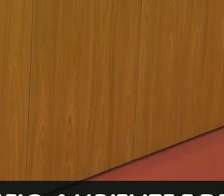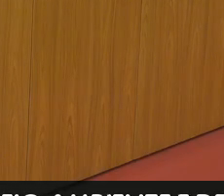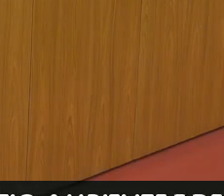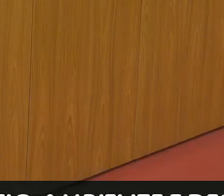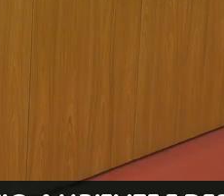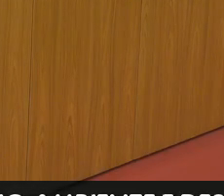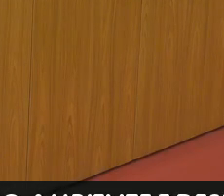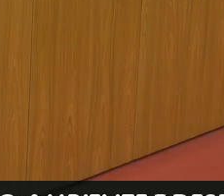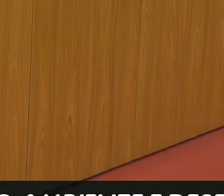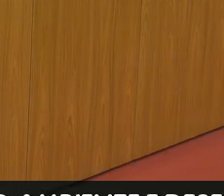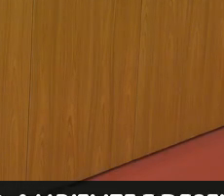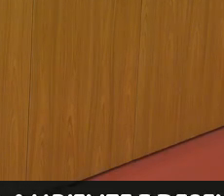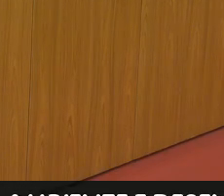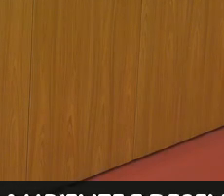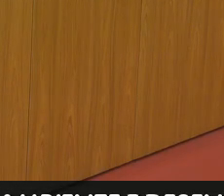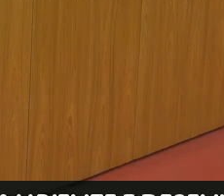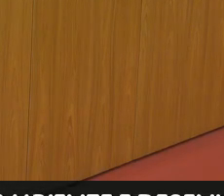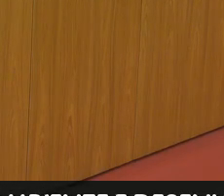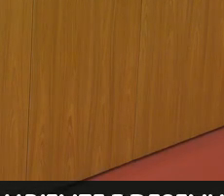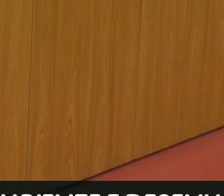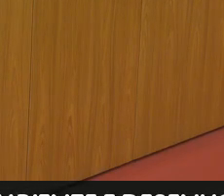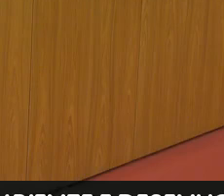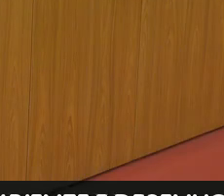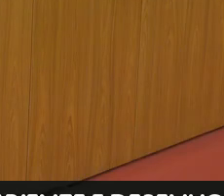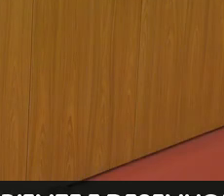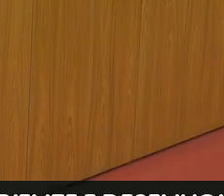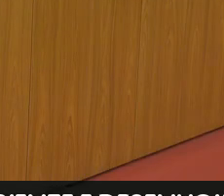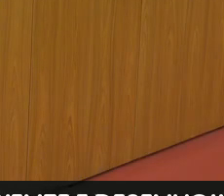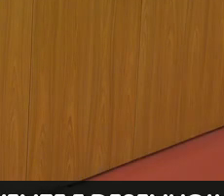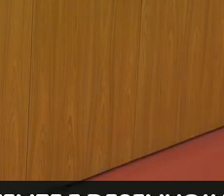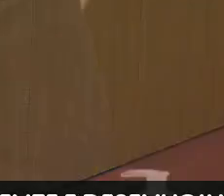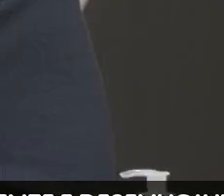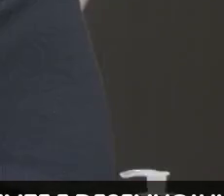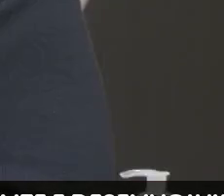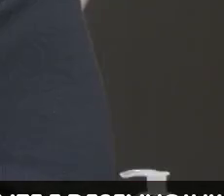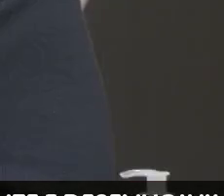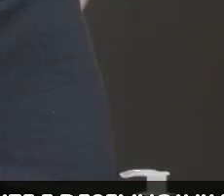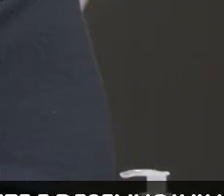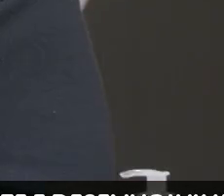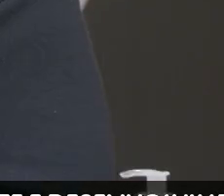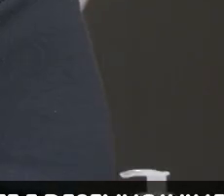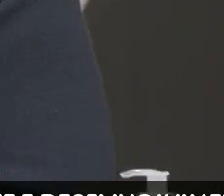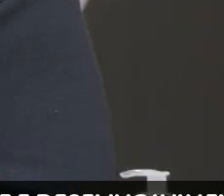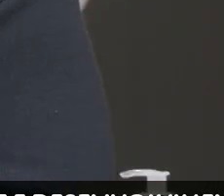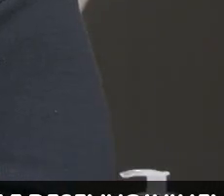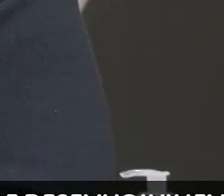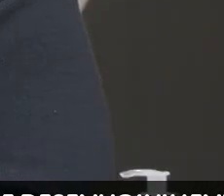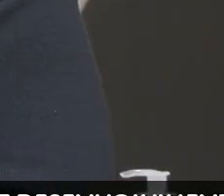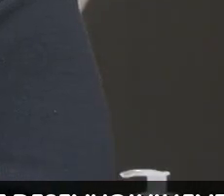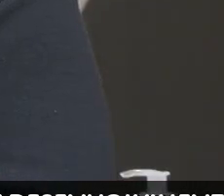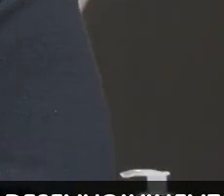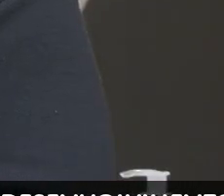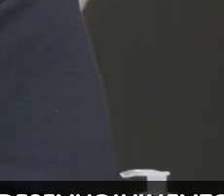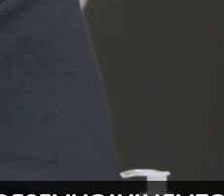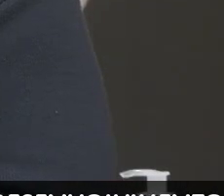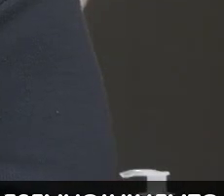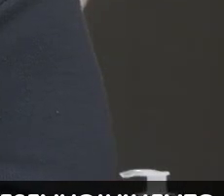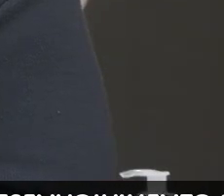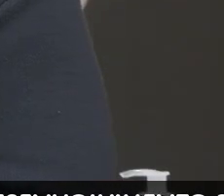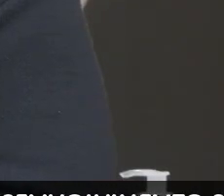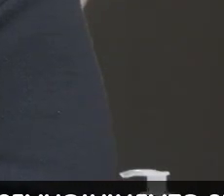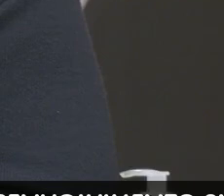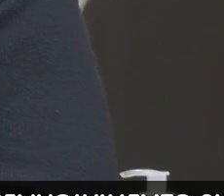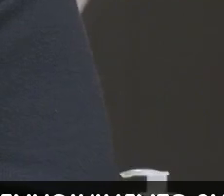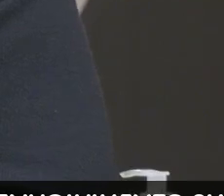Como a secretária destacou, a gente tem tanto a Unidade de Conservação, um trabalho já disponível na IDS-SEMA com os bancos de áreas que